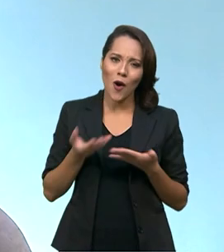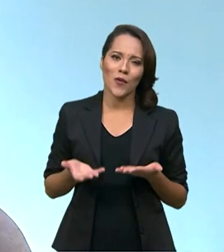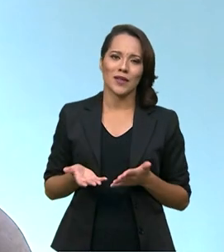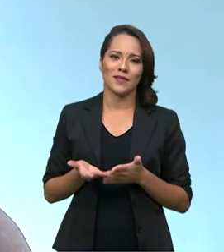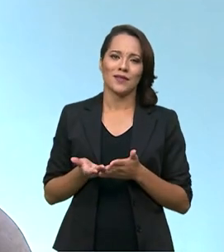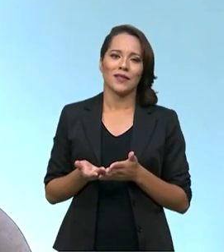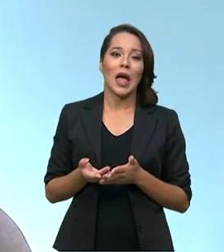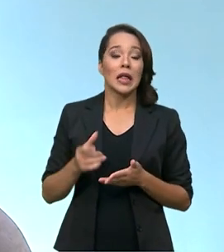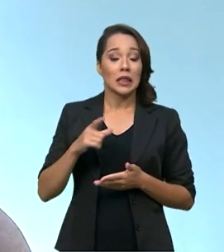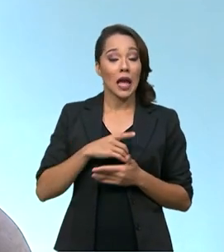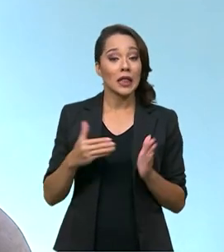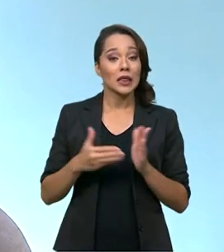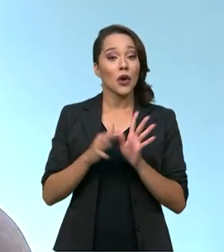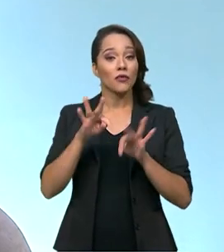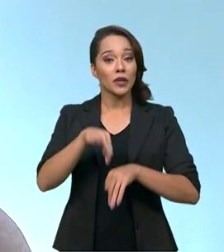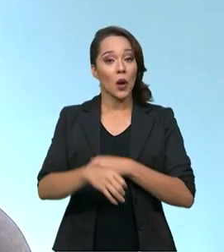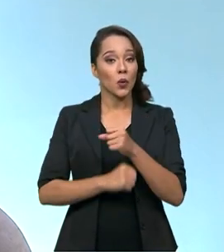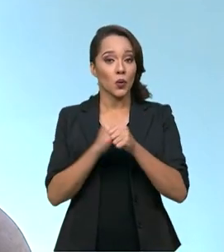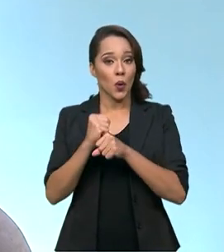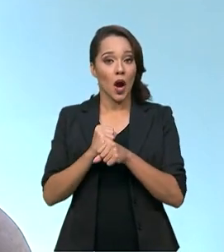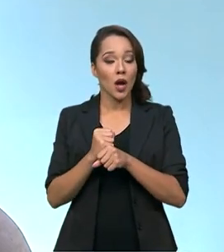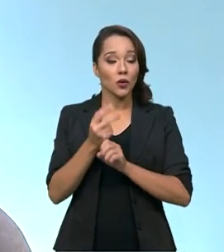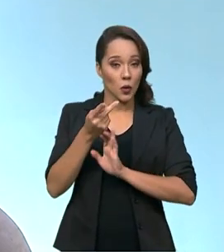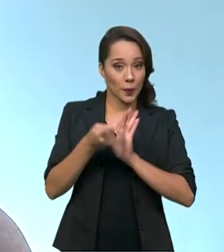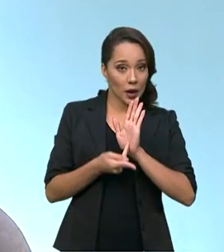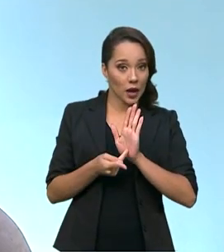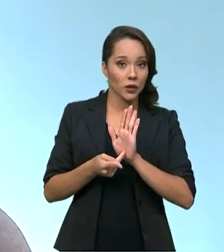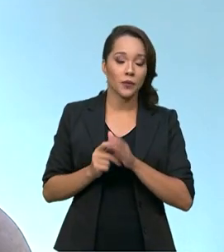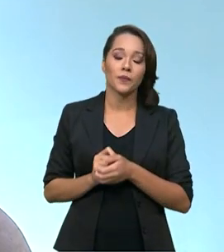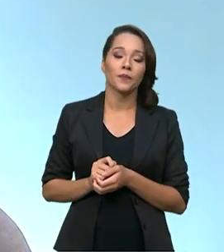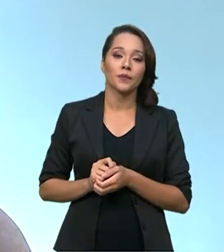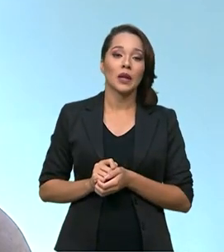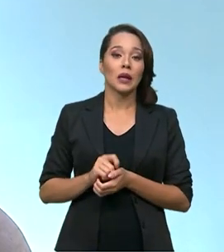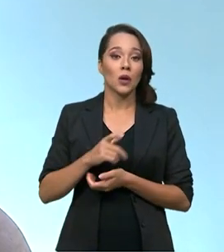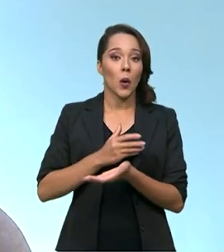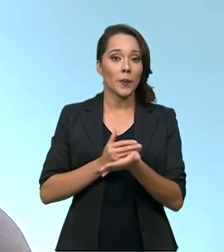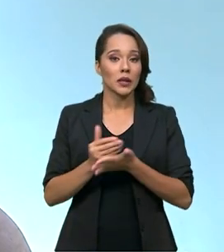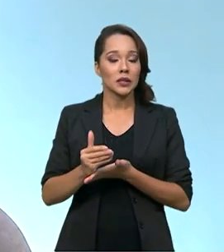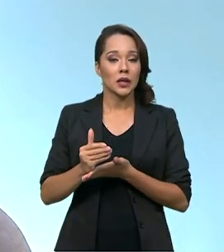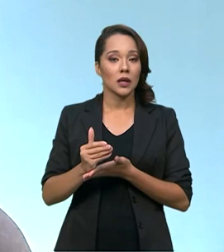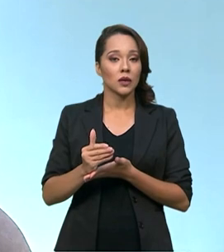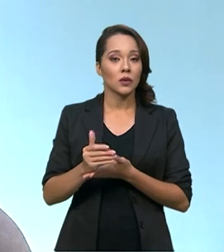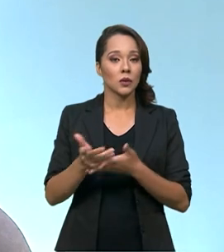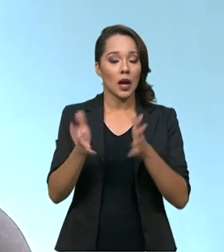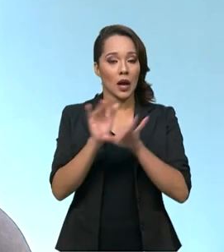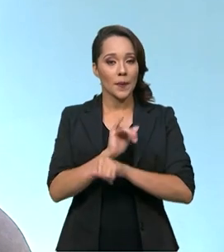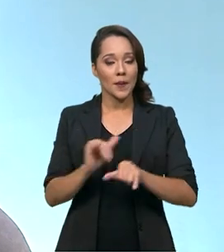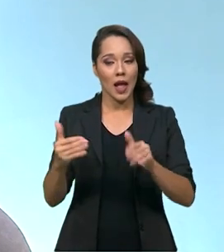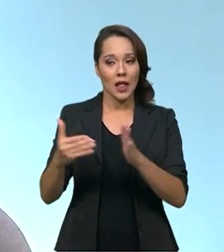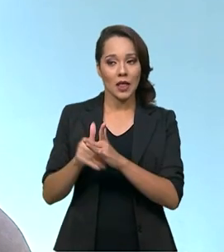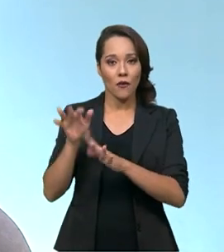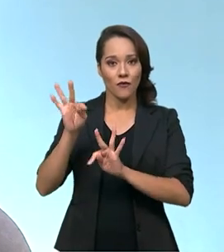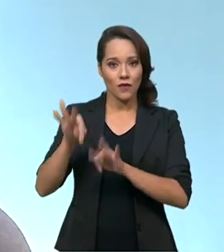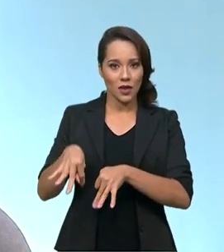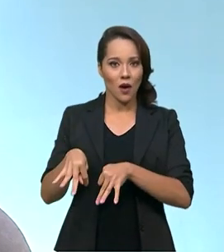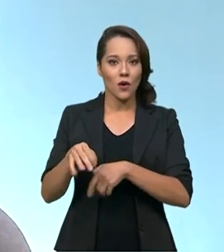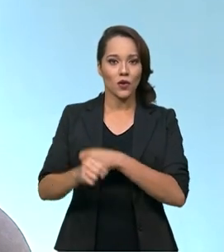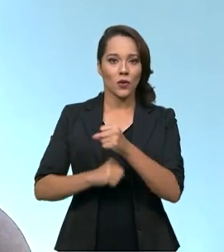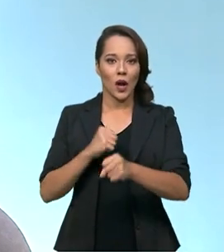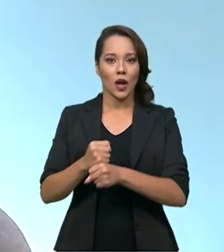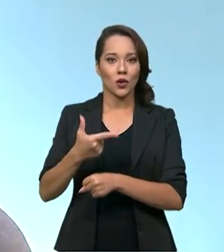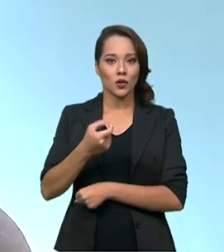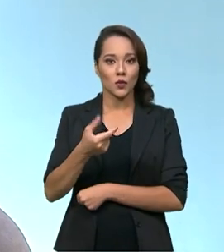Nós temos até o final do ano, no nosso planejamento, começando desde o início da campanha até o final de